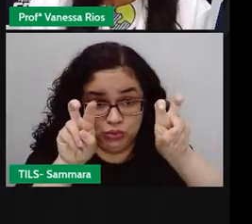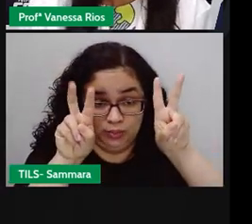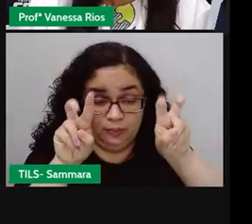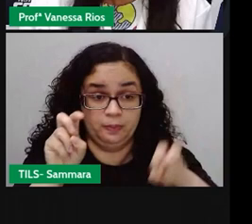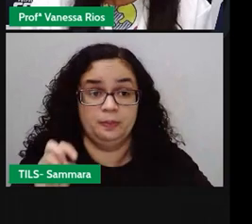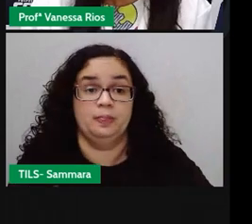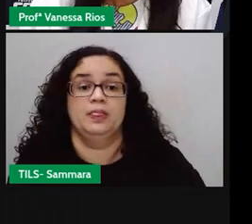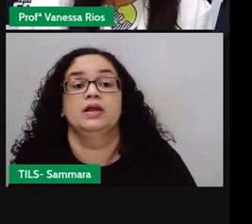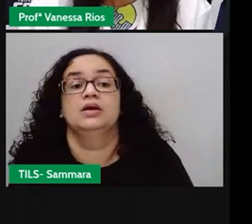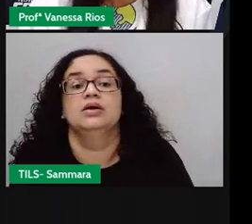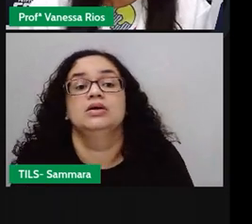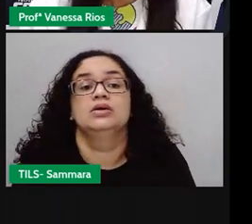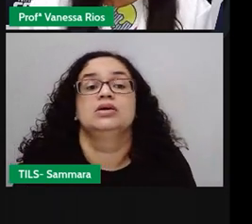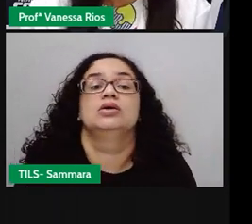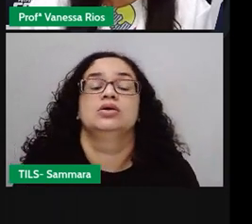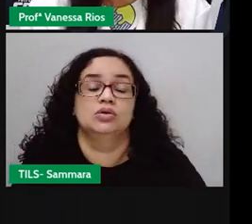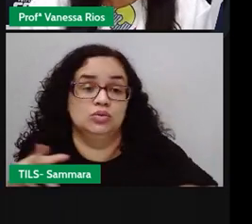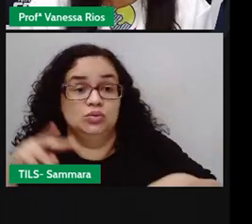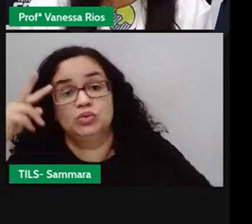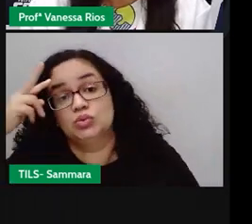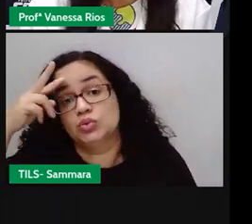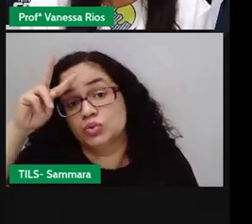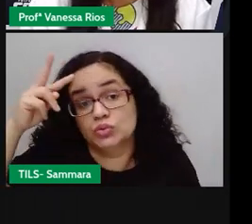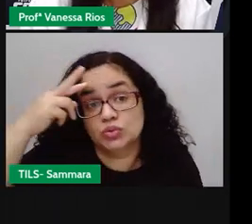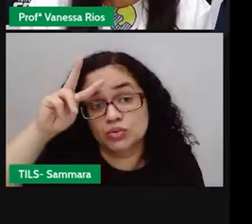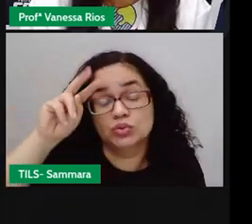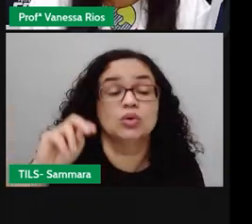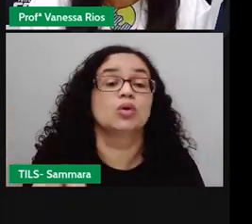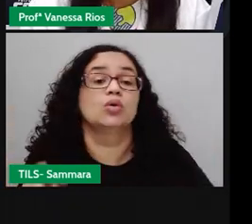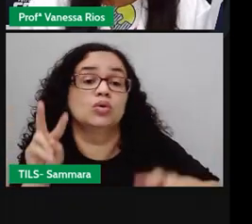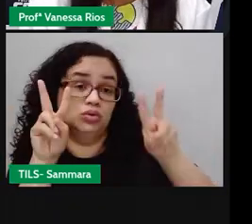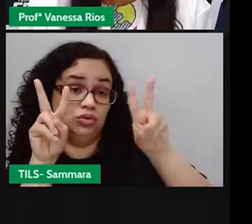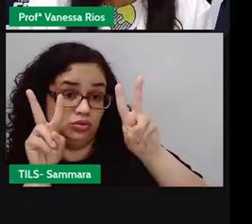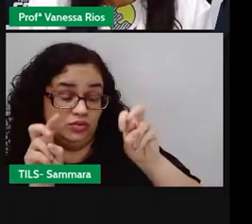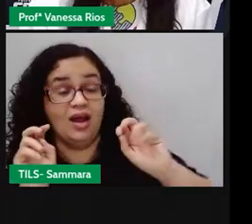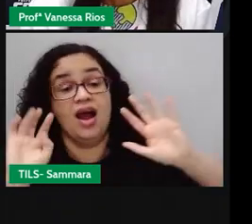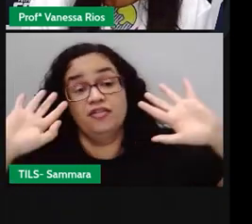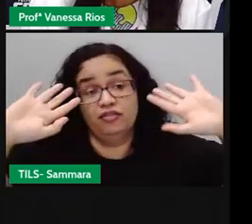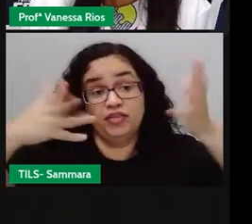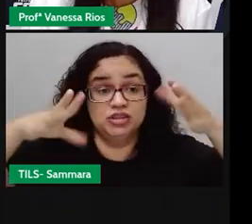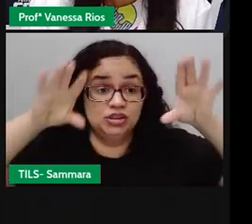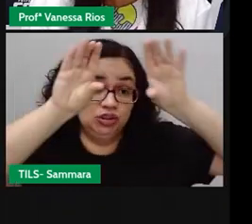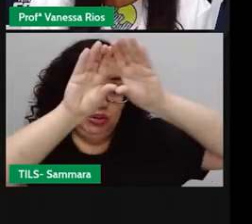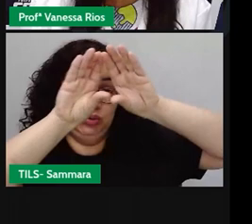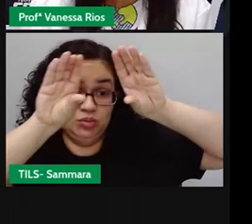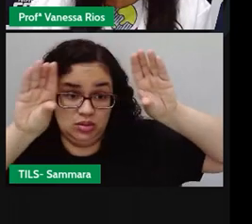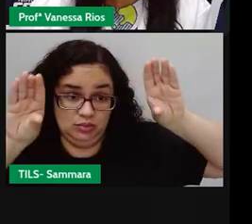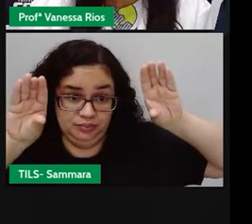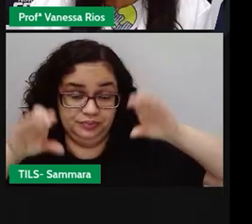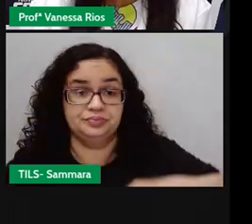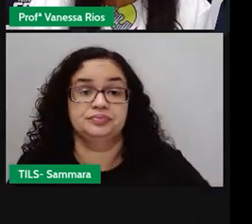e aí a gente observa aí nessa história que a Pró mostrou, qual é o título? A festa no céu.